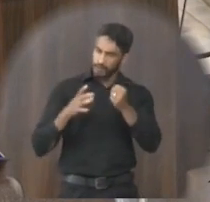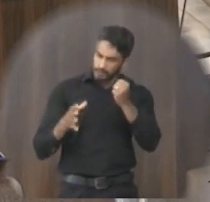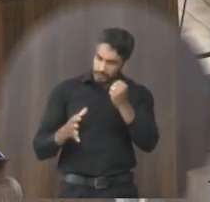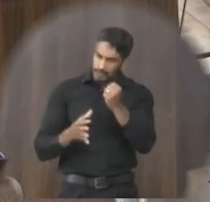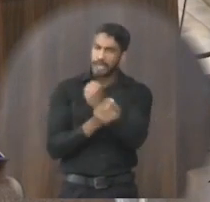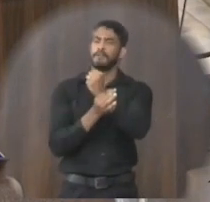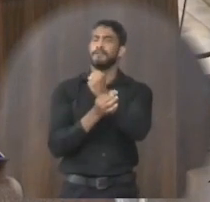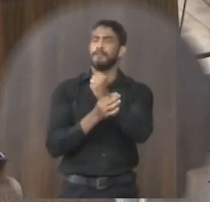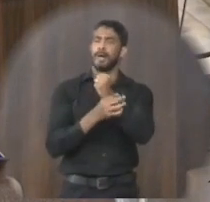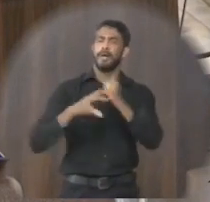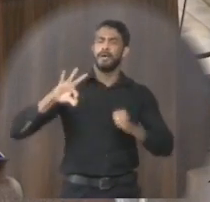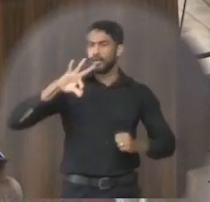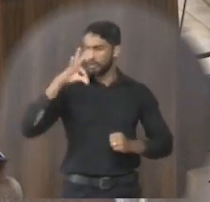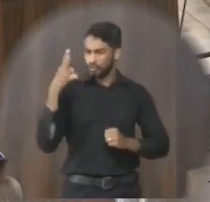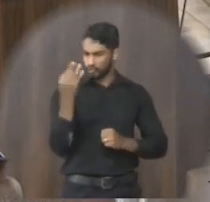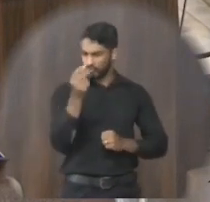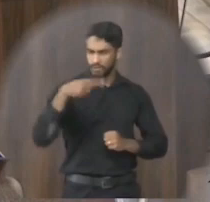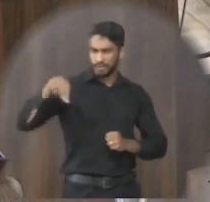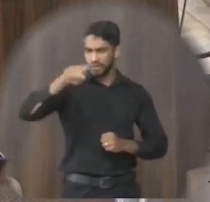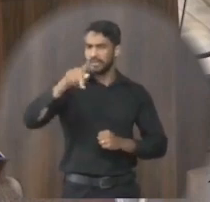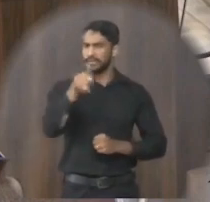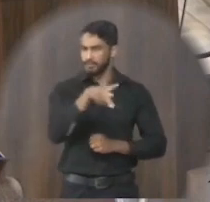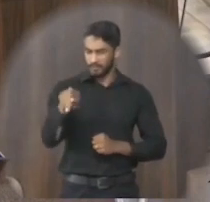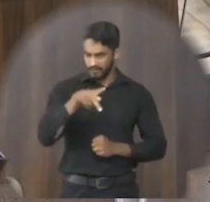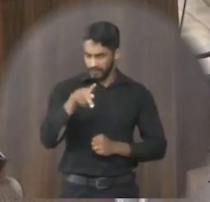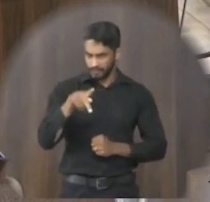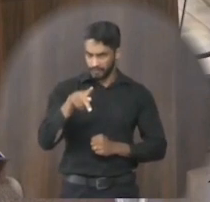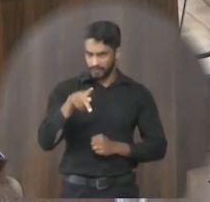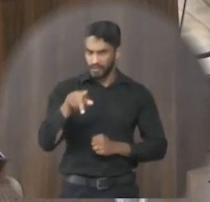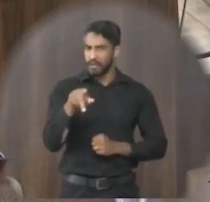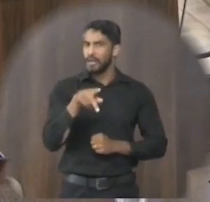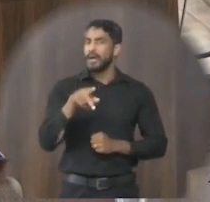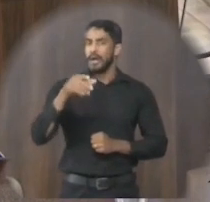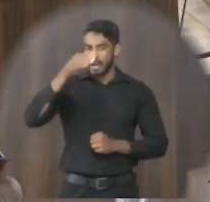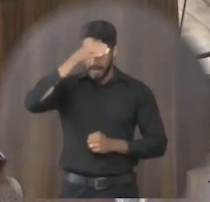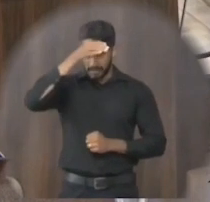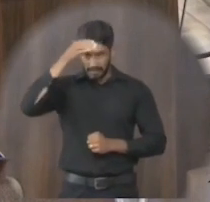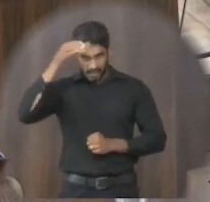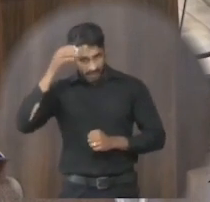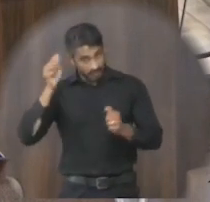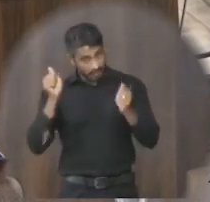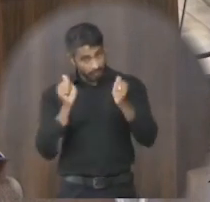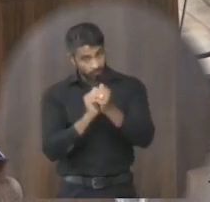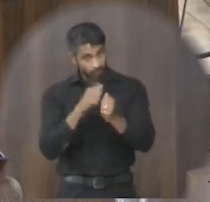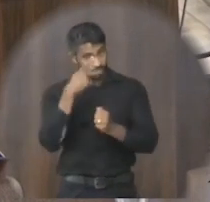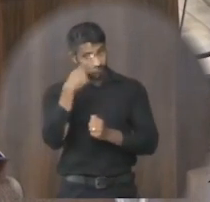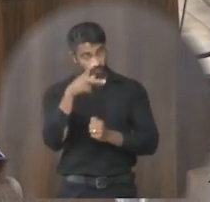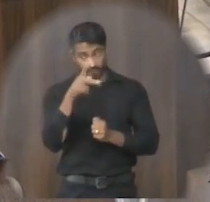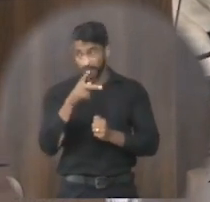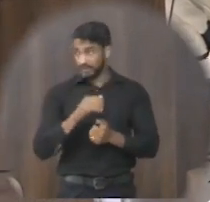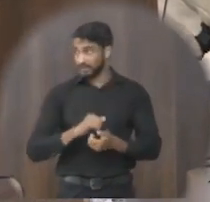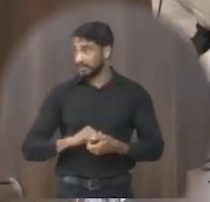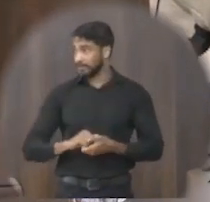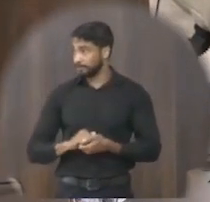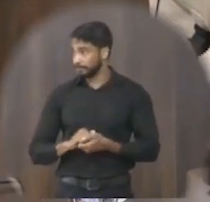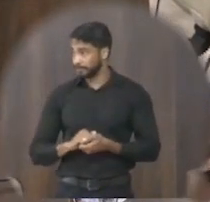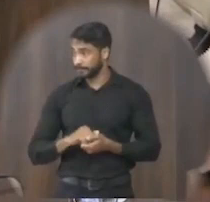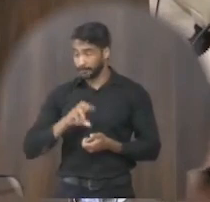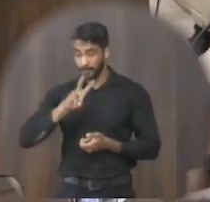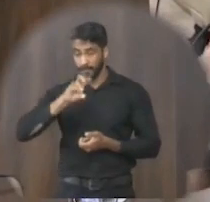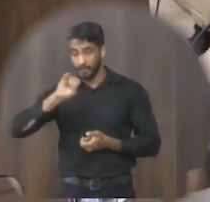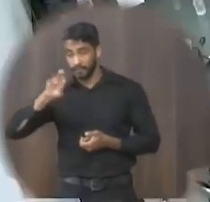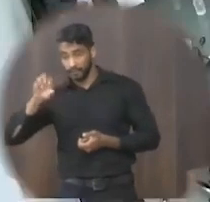todos os professores essa casa não está omissa essa casa está do lado de vocês sim